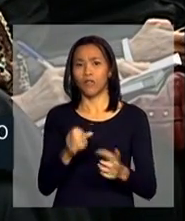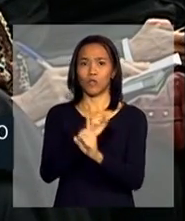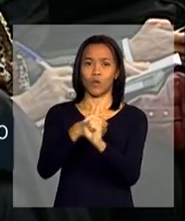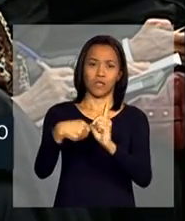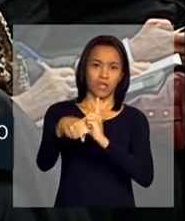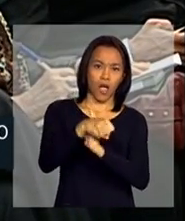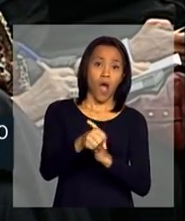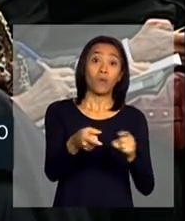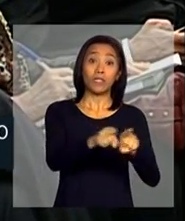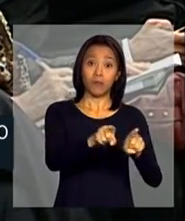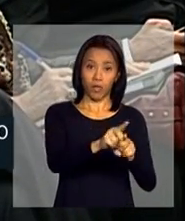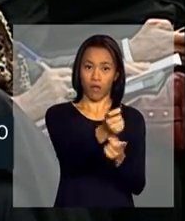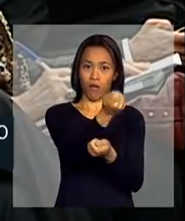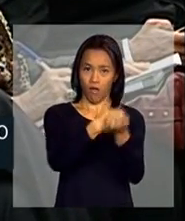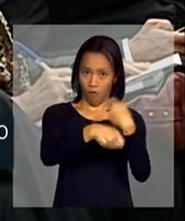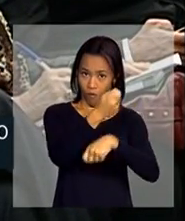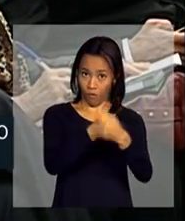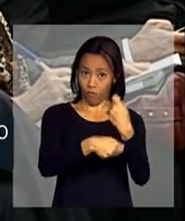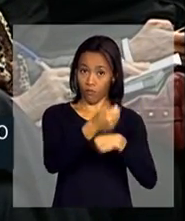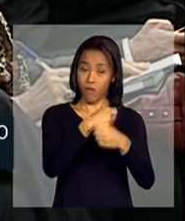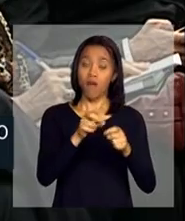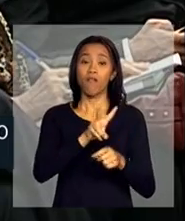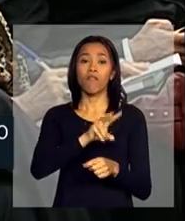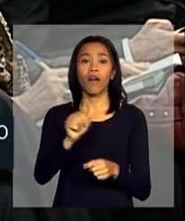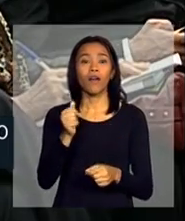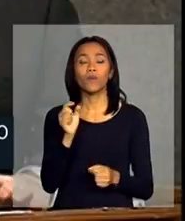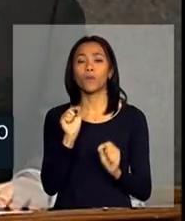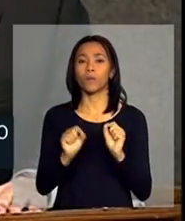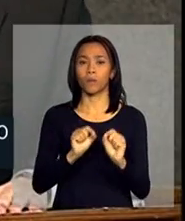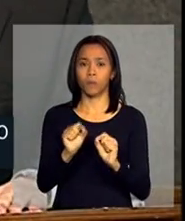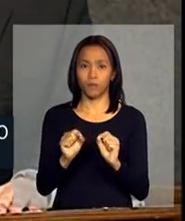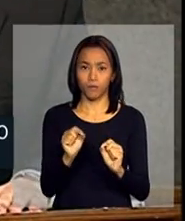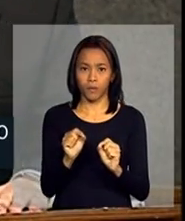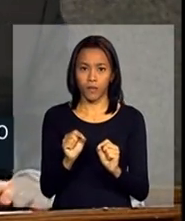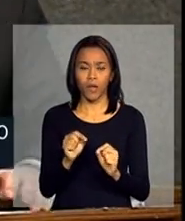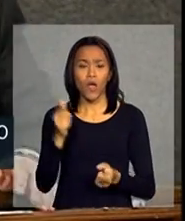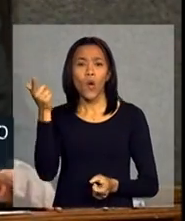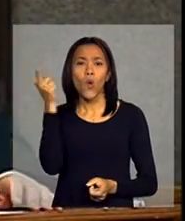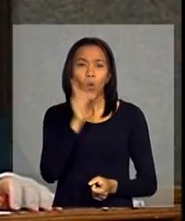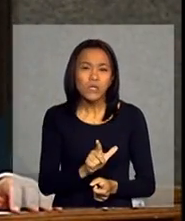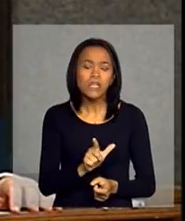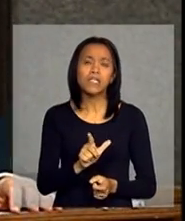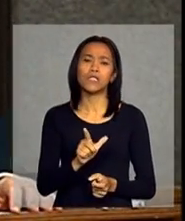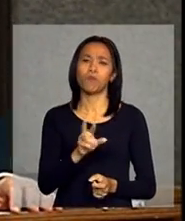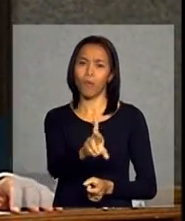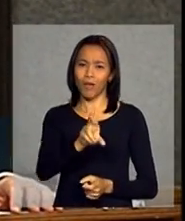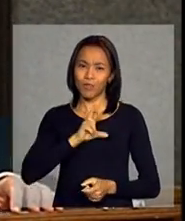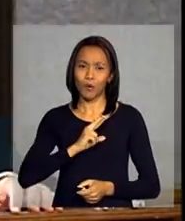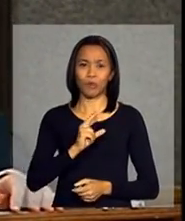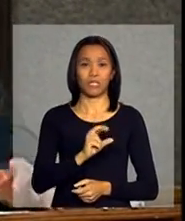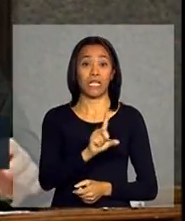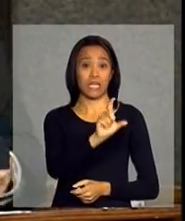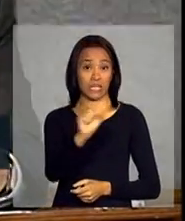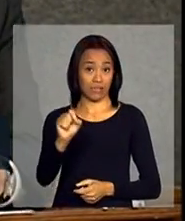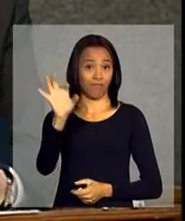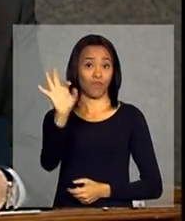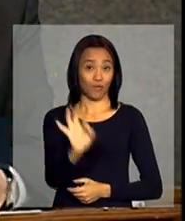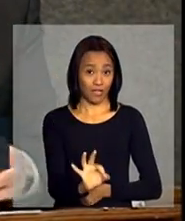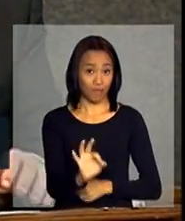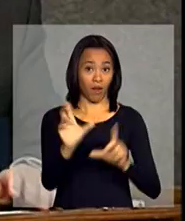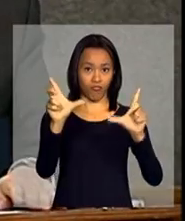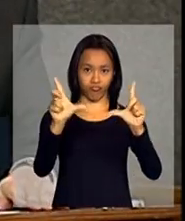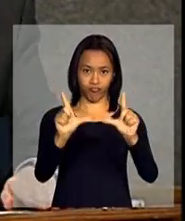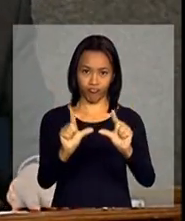como econômicas, vai atingir um resultado de 100% da redução da